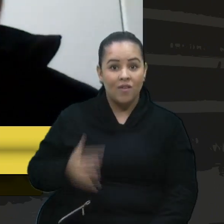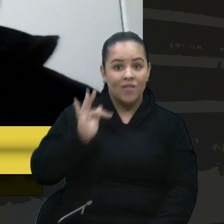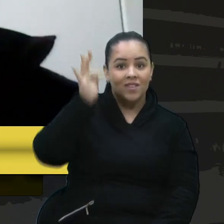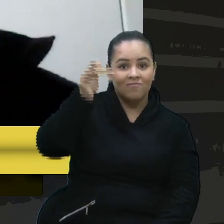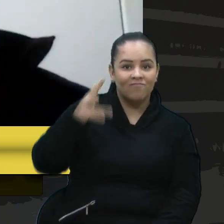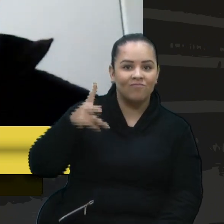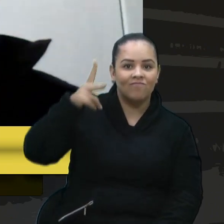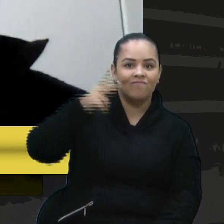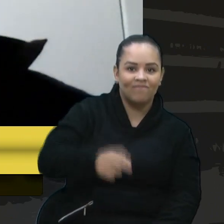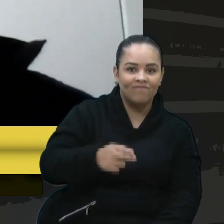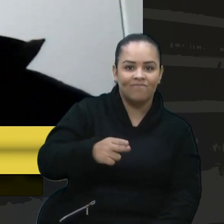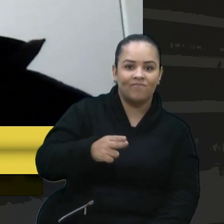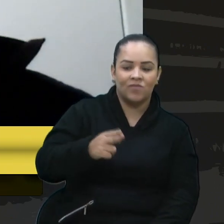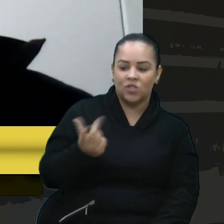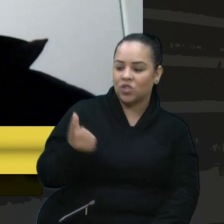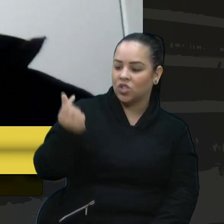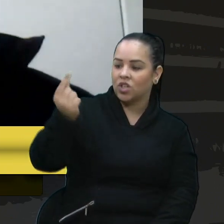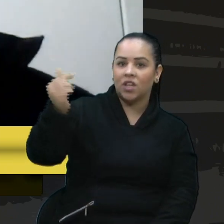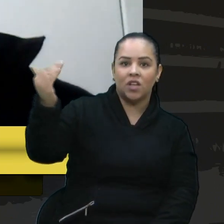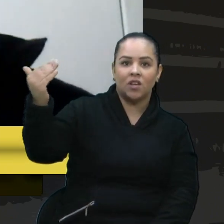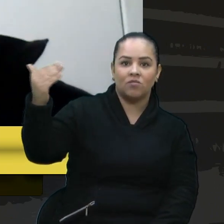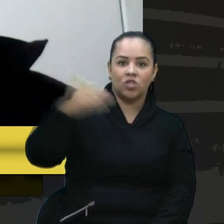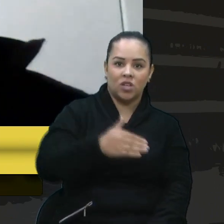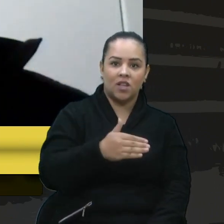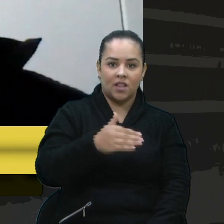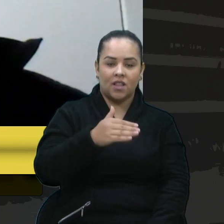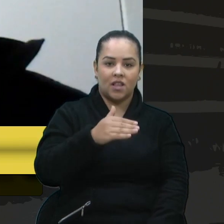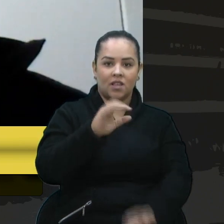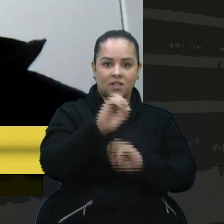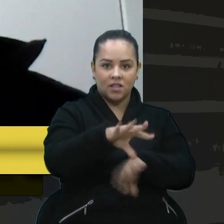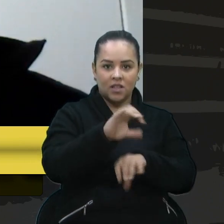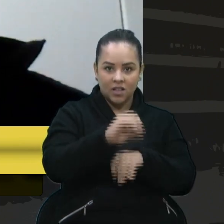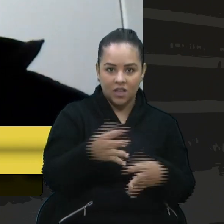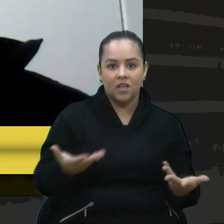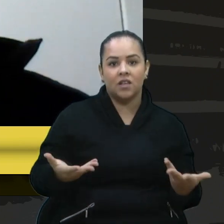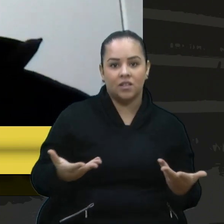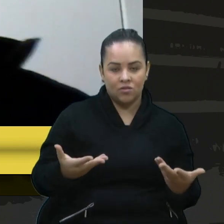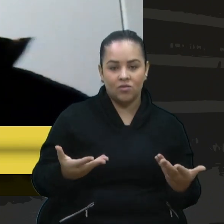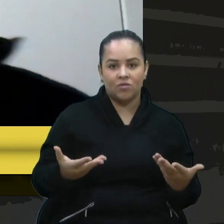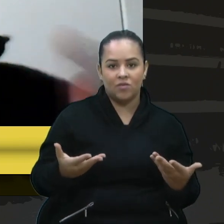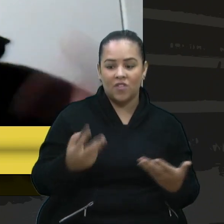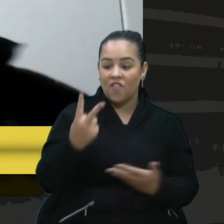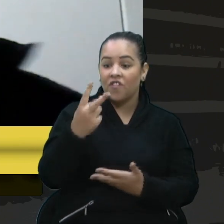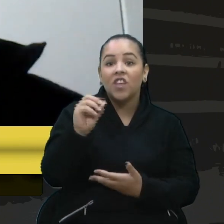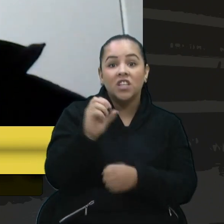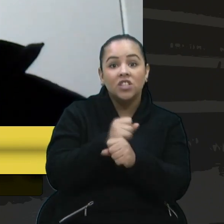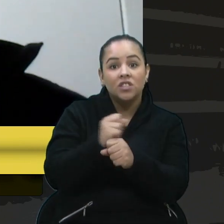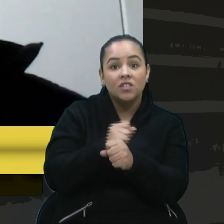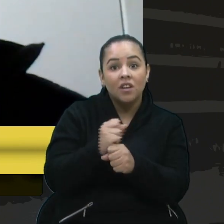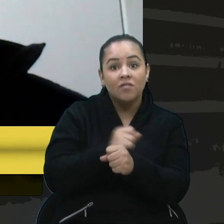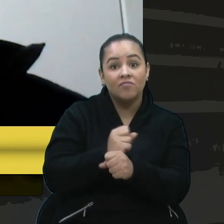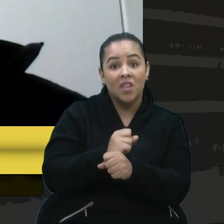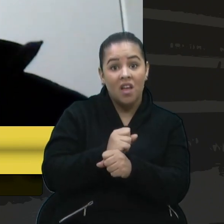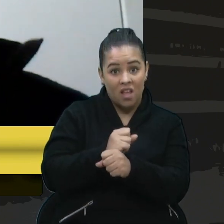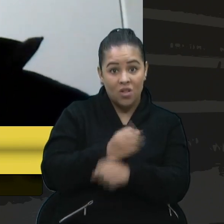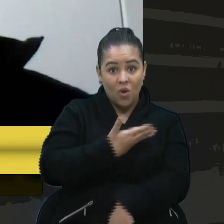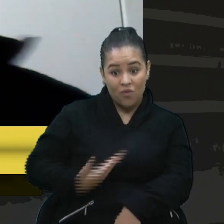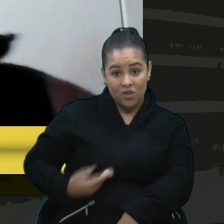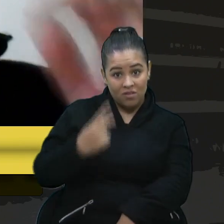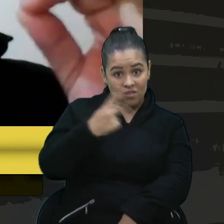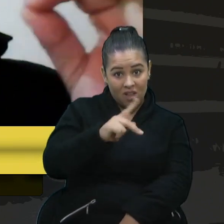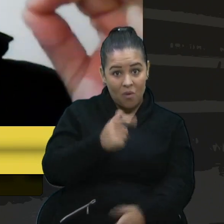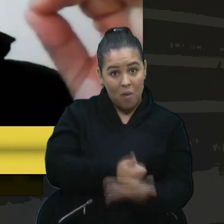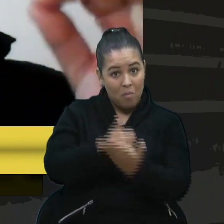investimentos para a educação durante 20 anos, pela PEC da morte. O governo é esse que o senhor apoia. Então,